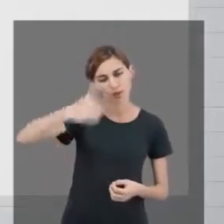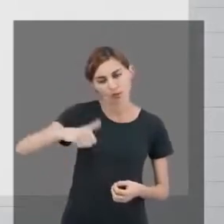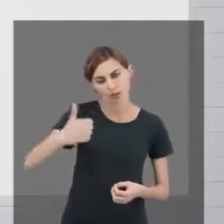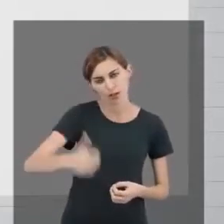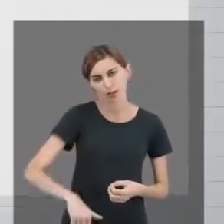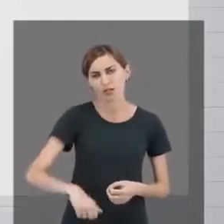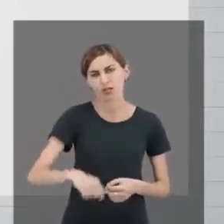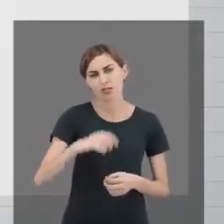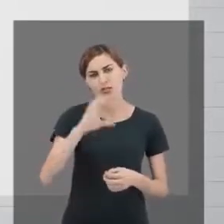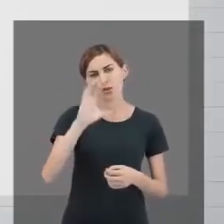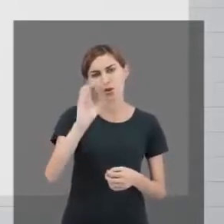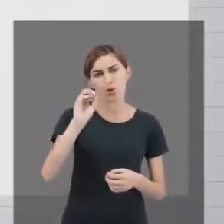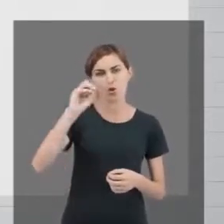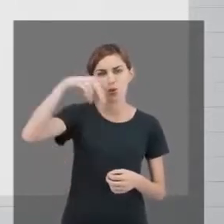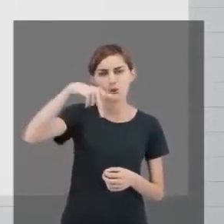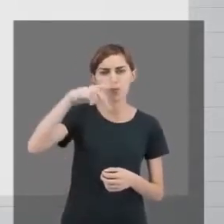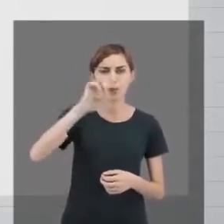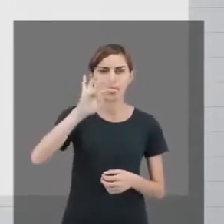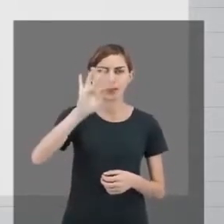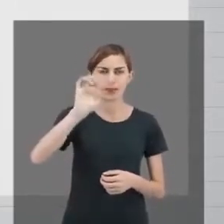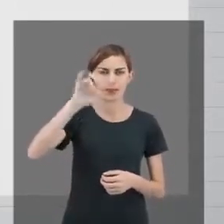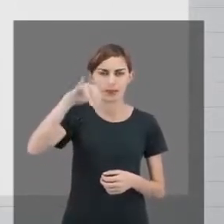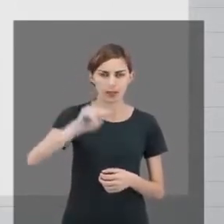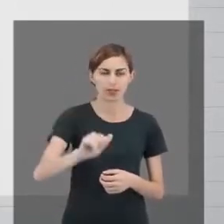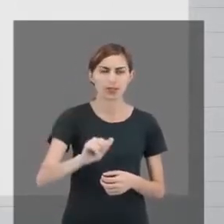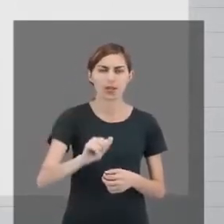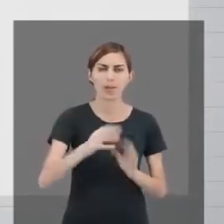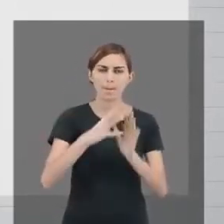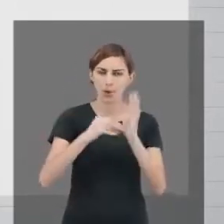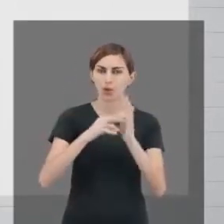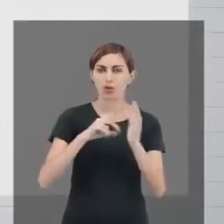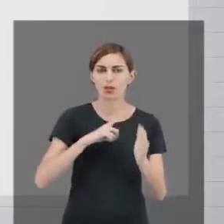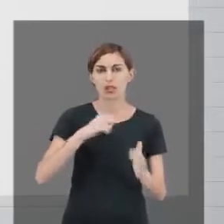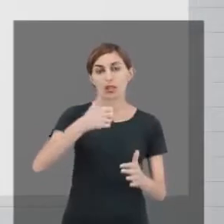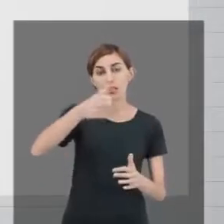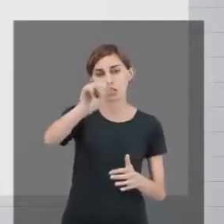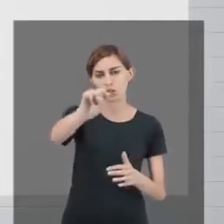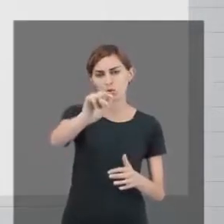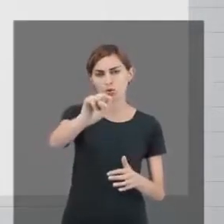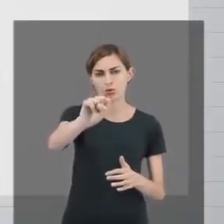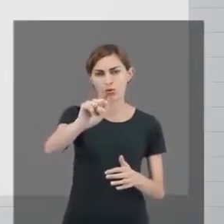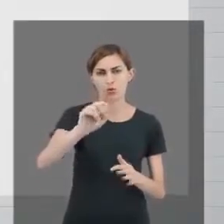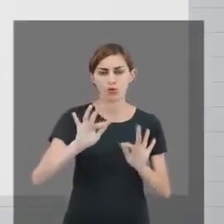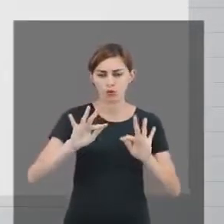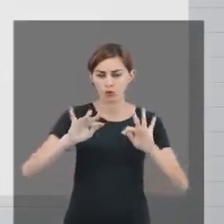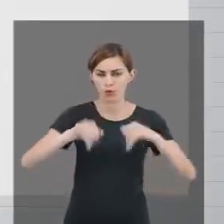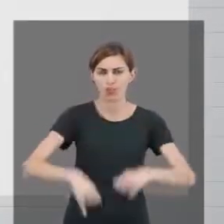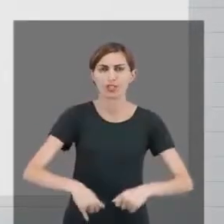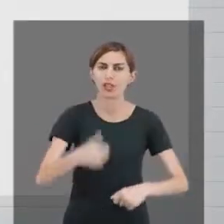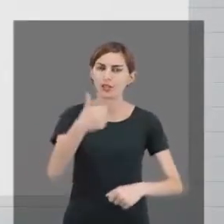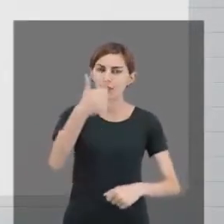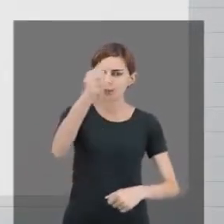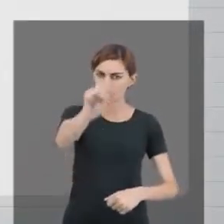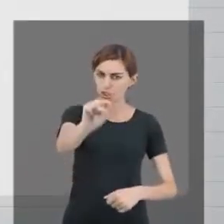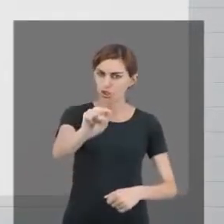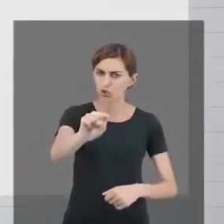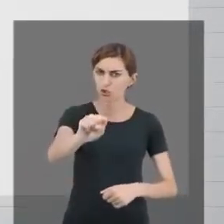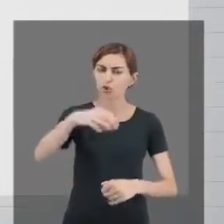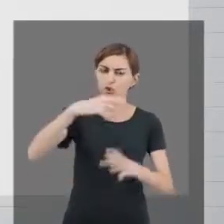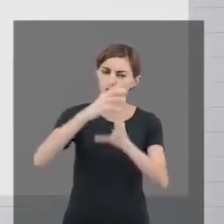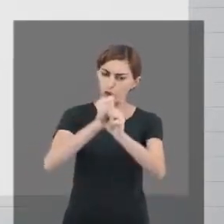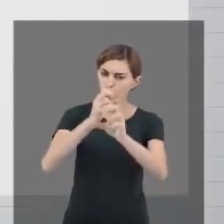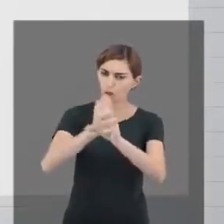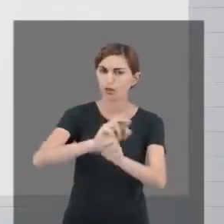aqui por competência. No módulo, nós temos dezoito competências. Ao final do módulo, você vai ficar com dezoito notas diferentes.